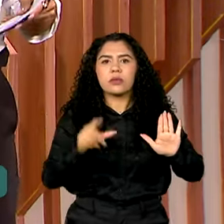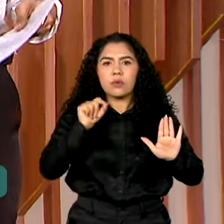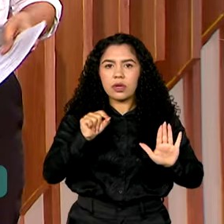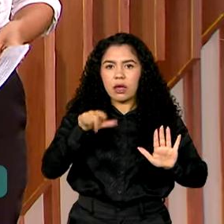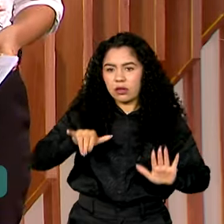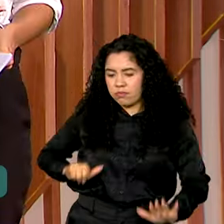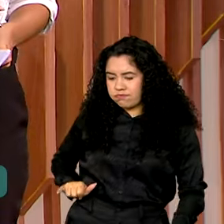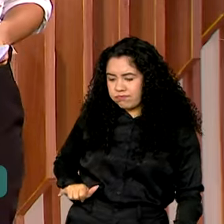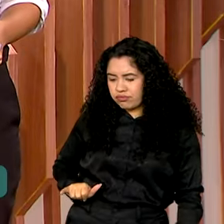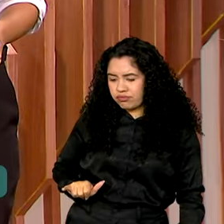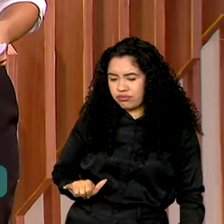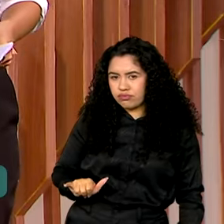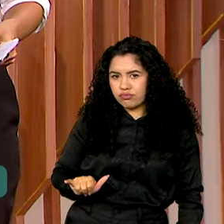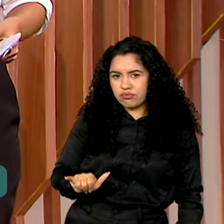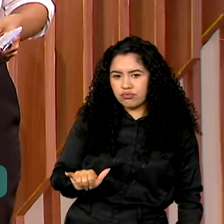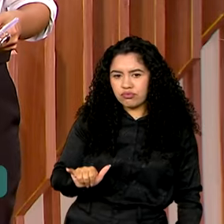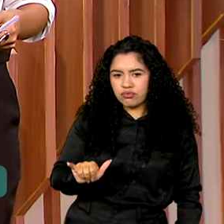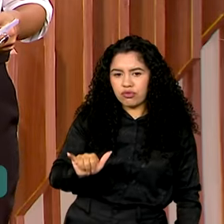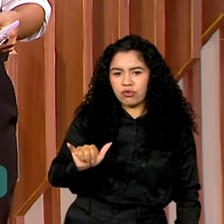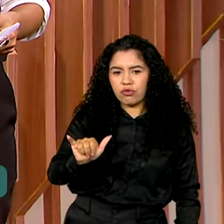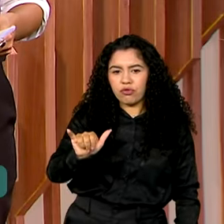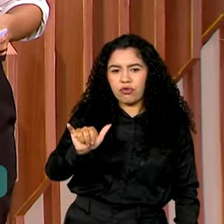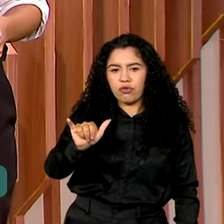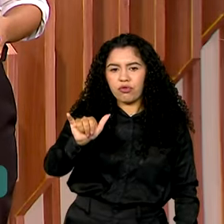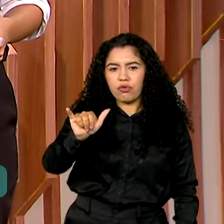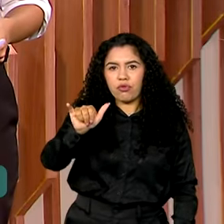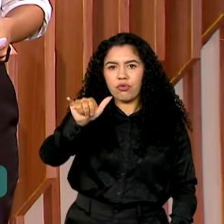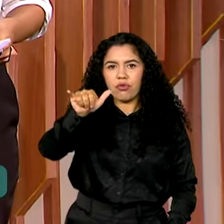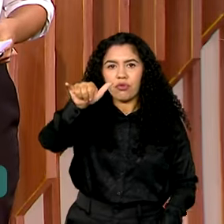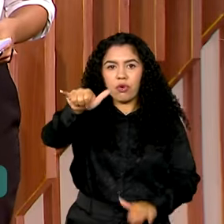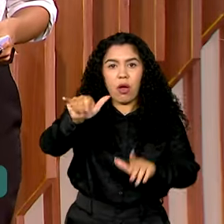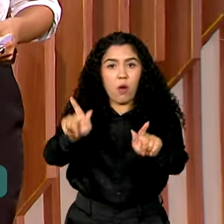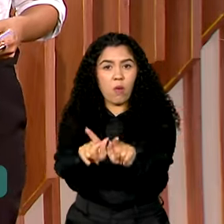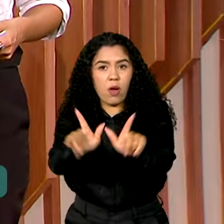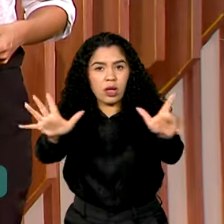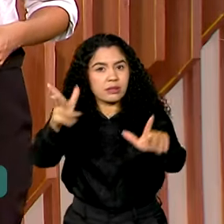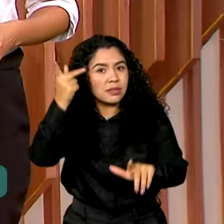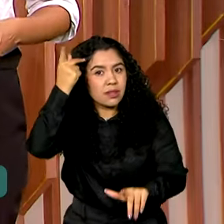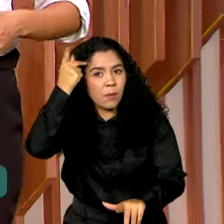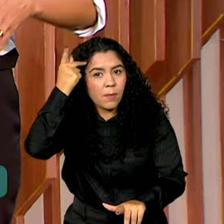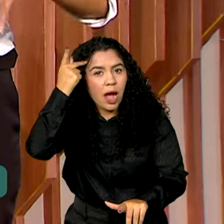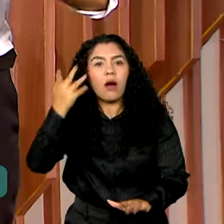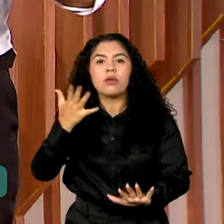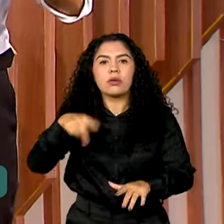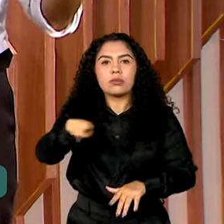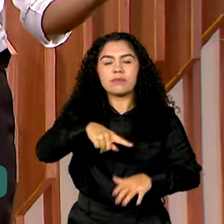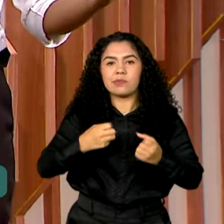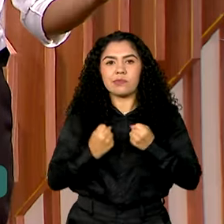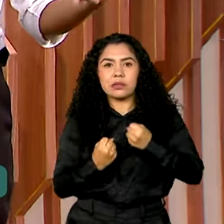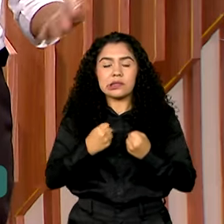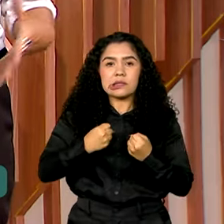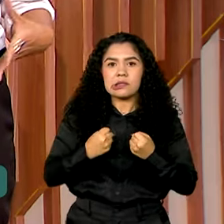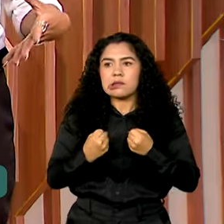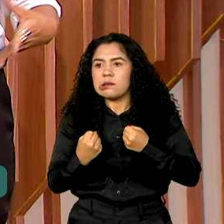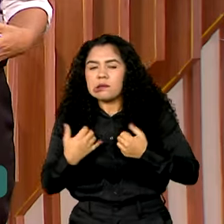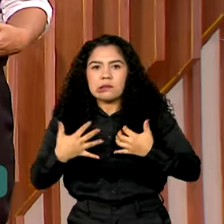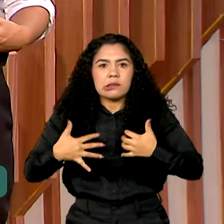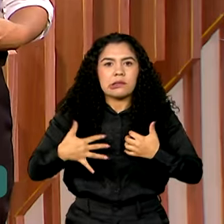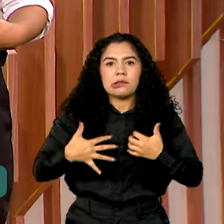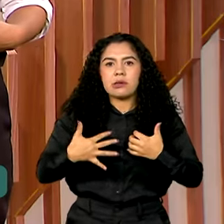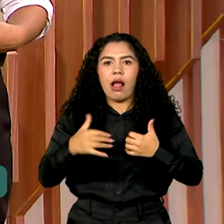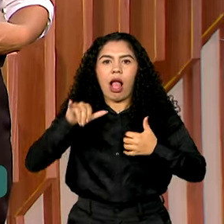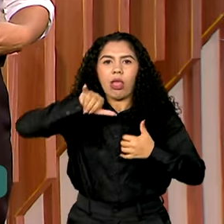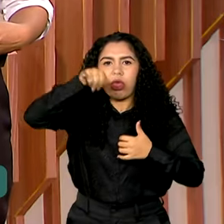até pouco antes de começar a descida para o pouso em Guarulhos, São Paulo, quando os pilotos perderam o controle e a